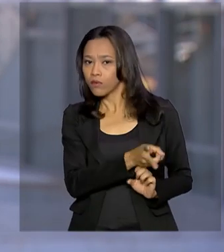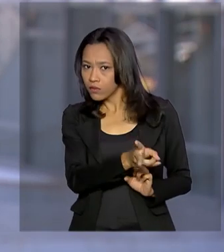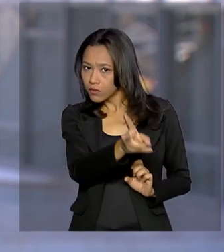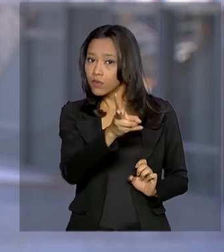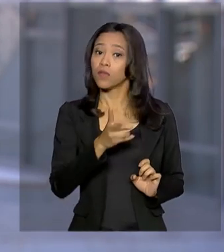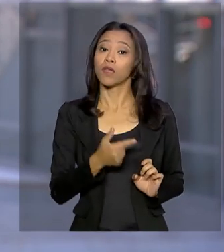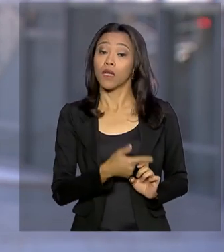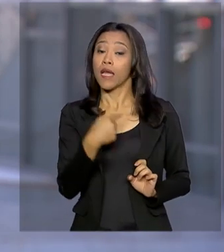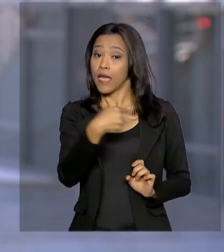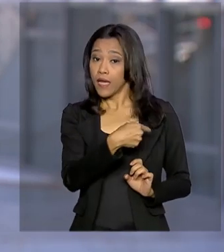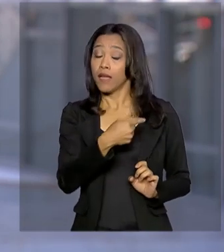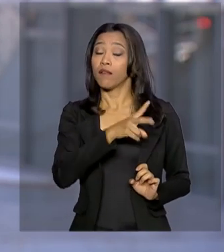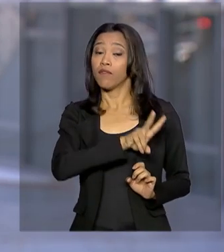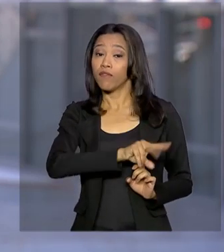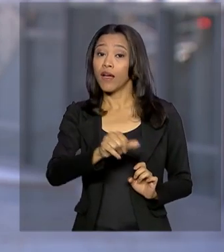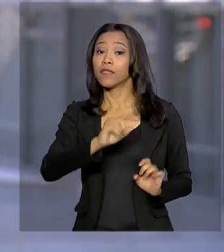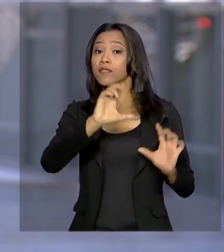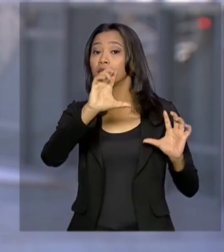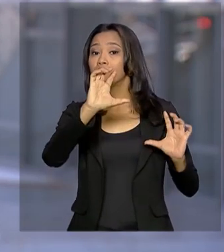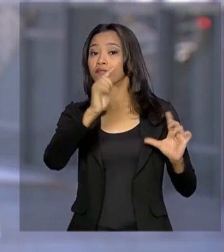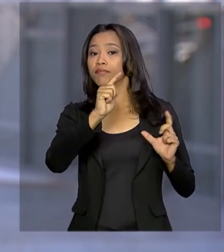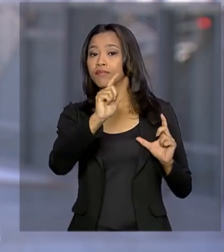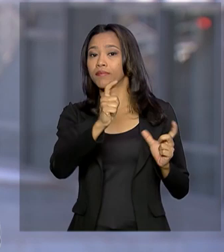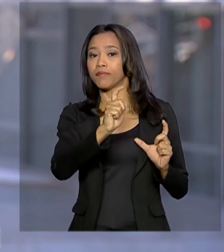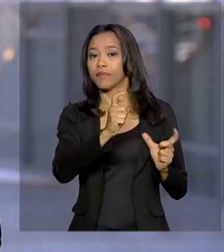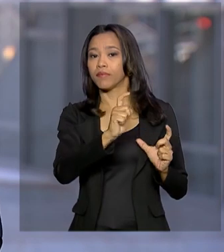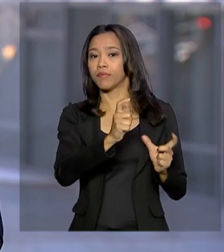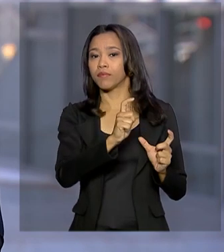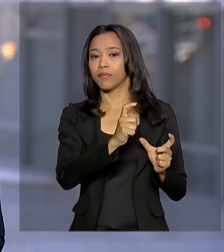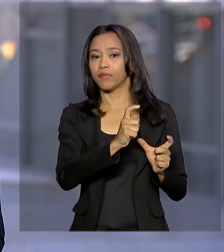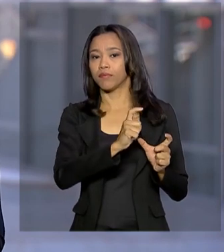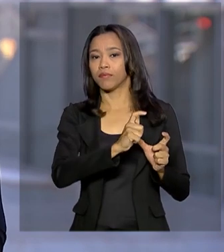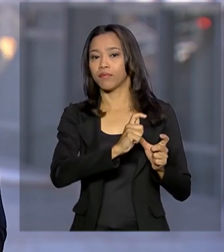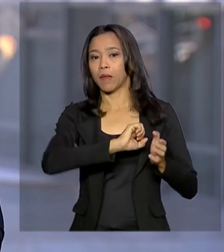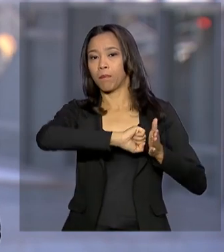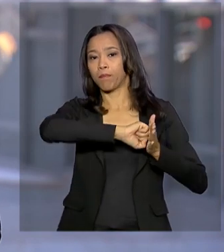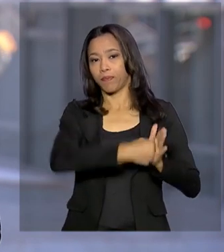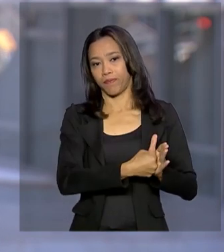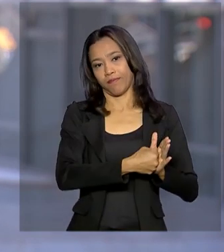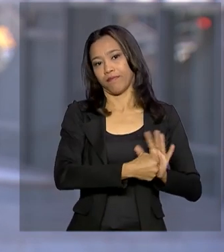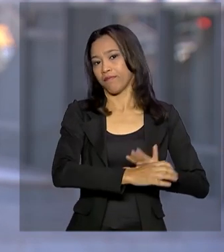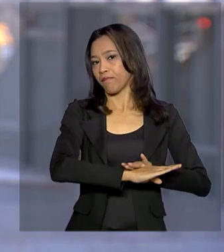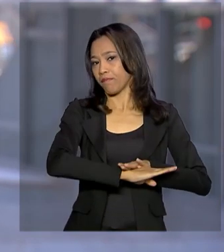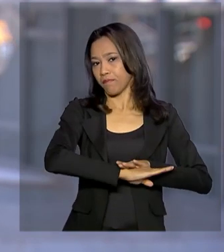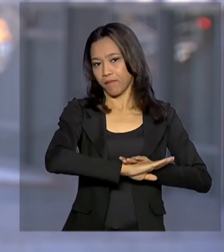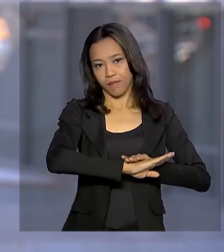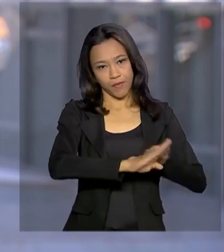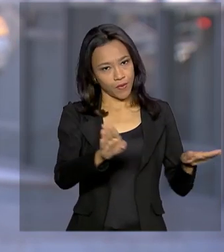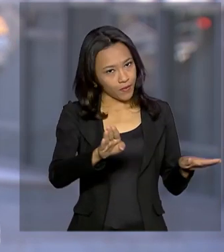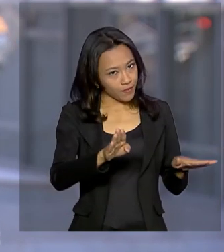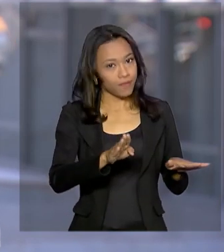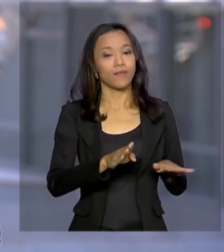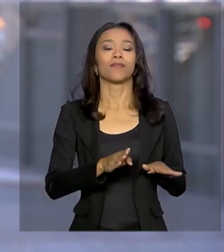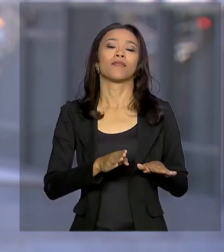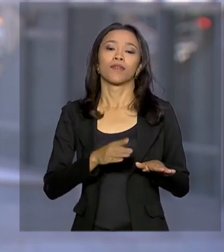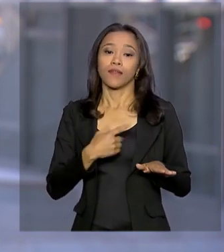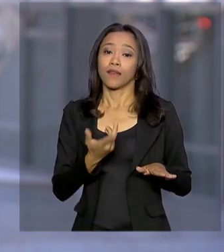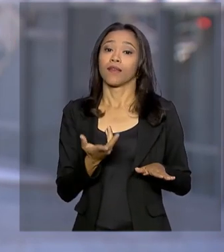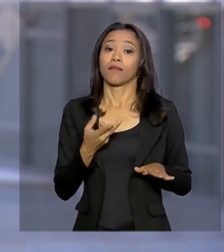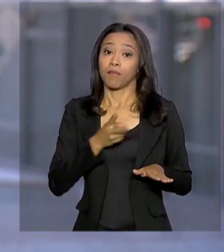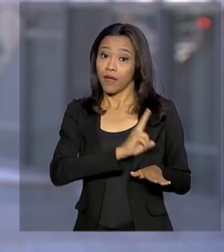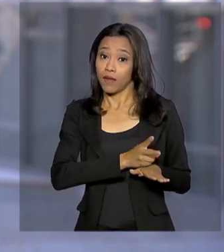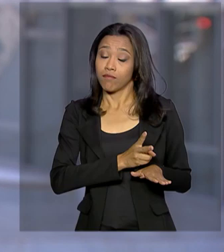programa Mais Médicos deve ser desativado aos poucos até que o Médicos pelo Brasil esteja em pleno